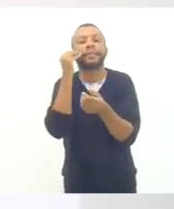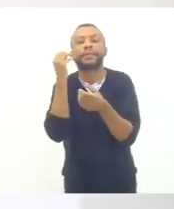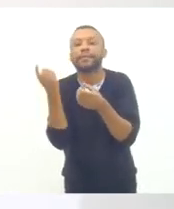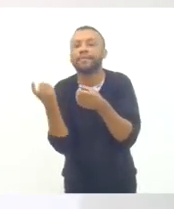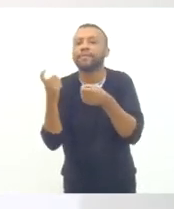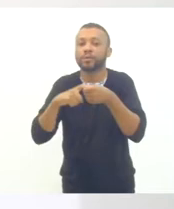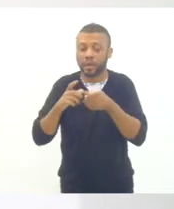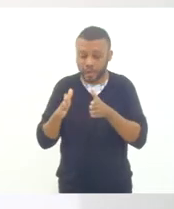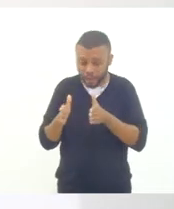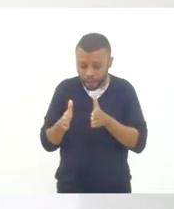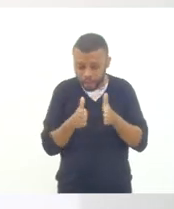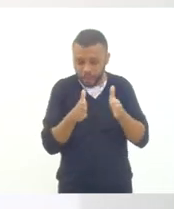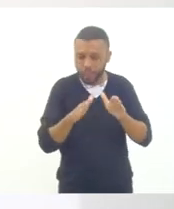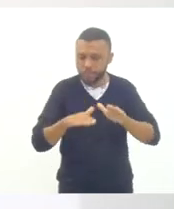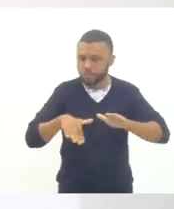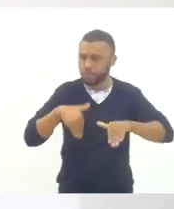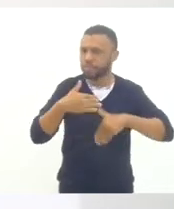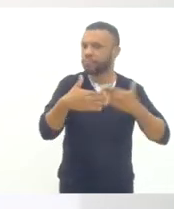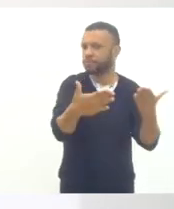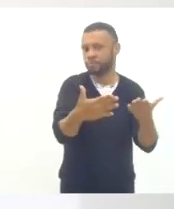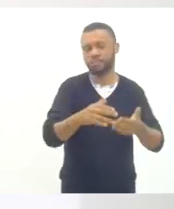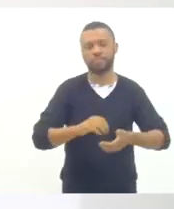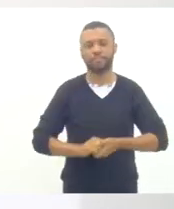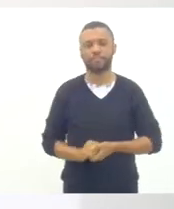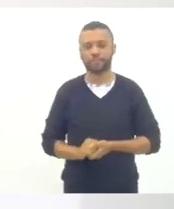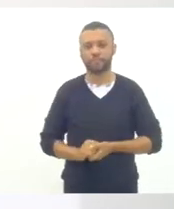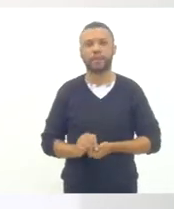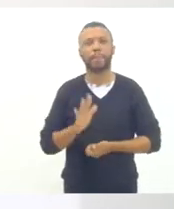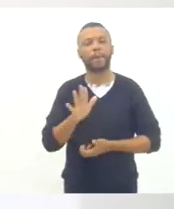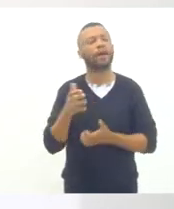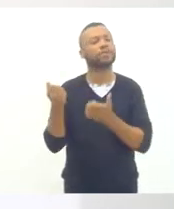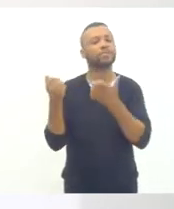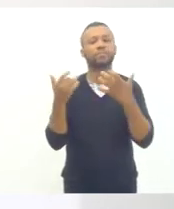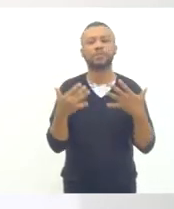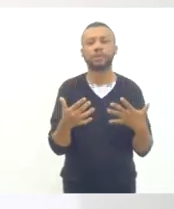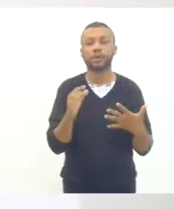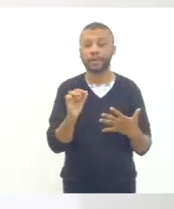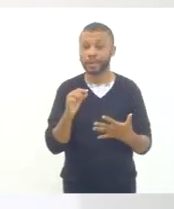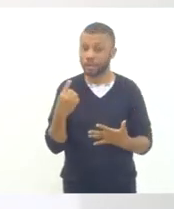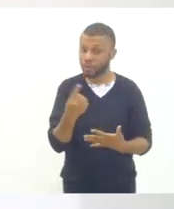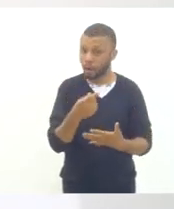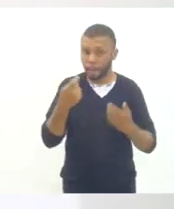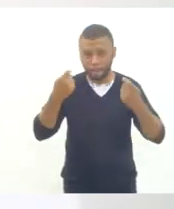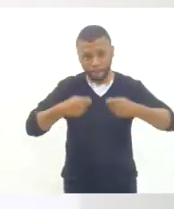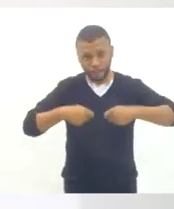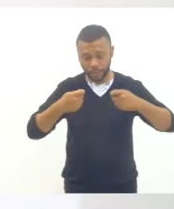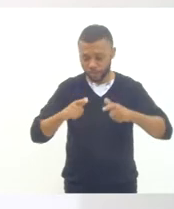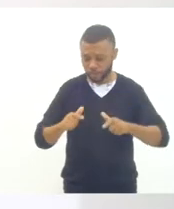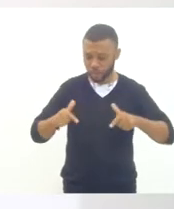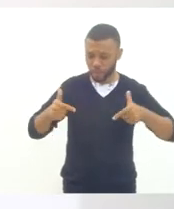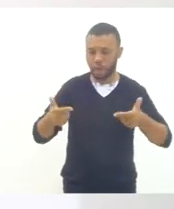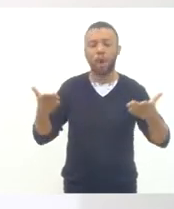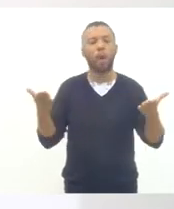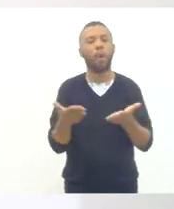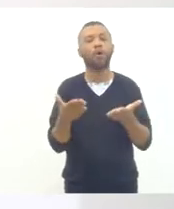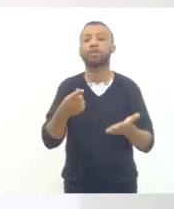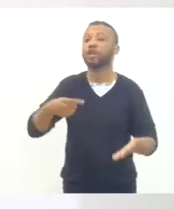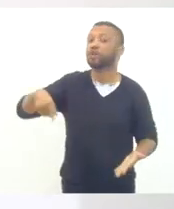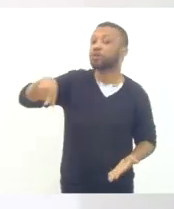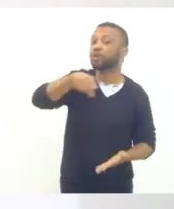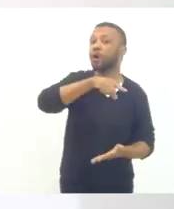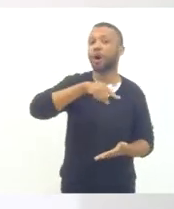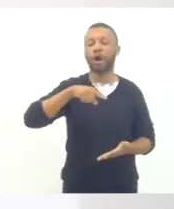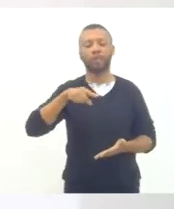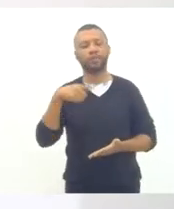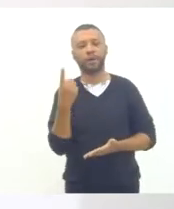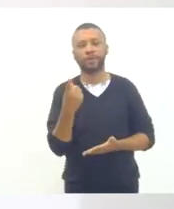Porque é muita coisa a fazer. Mas, é dizer assim, o que nós precisamos fazer hoje é todos nós nos